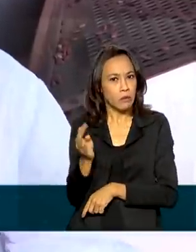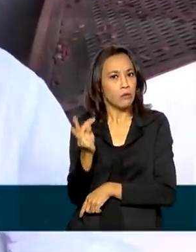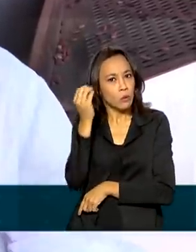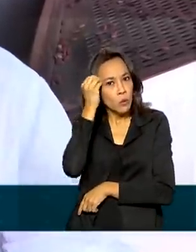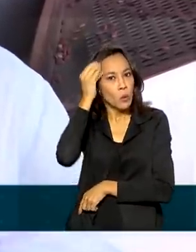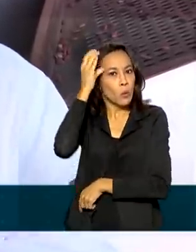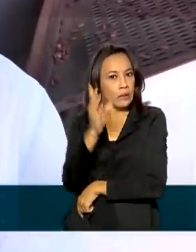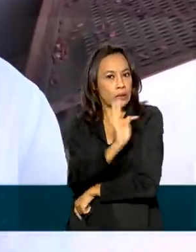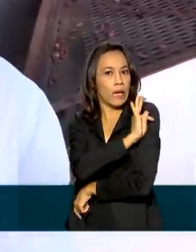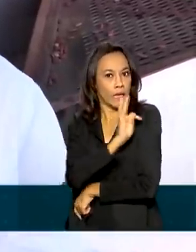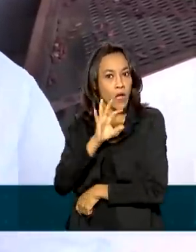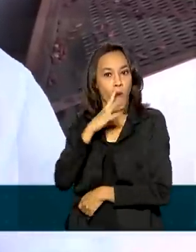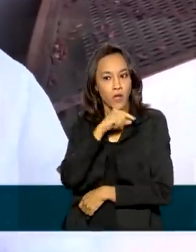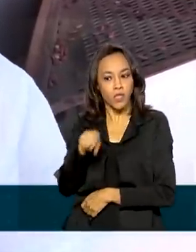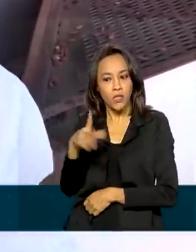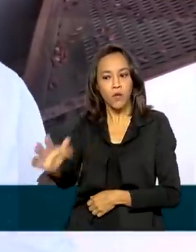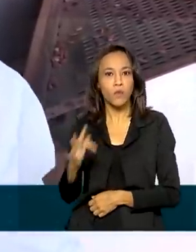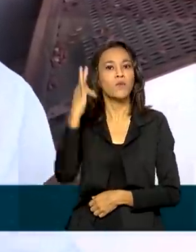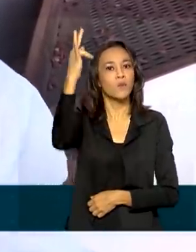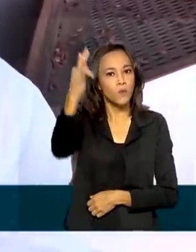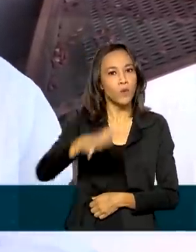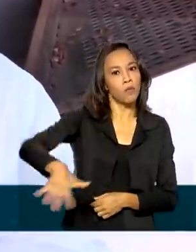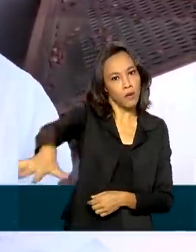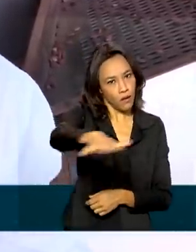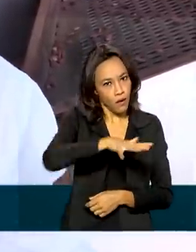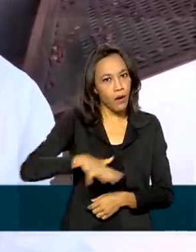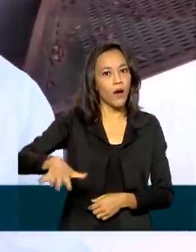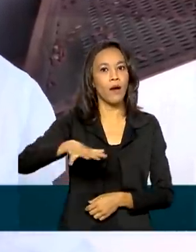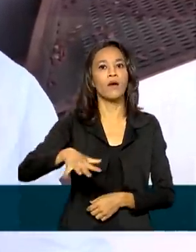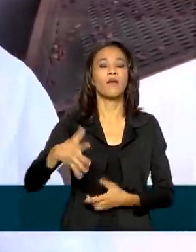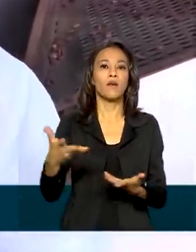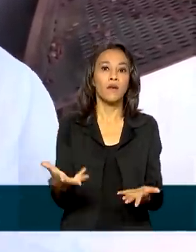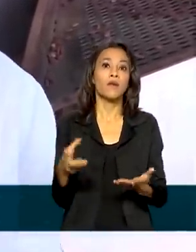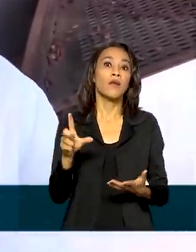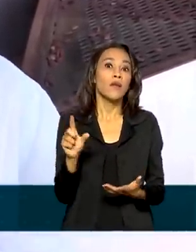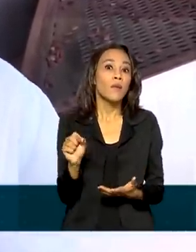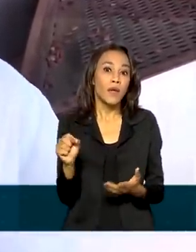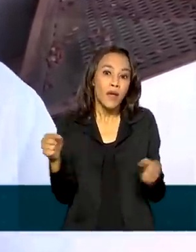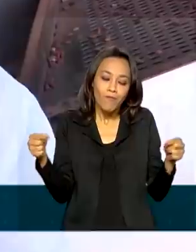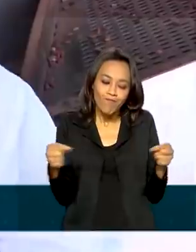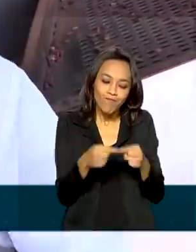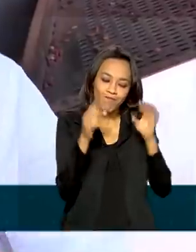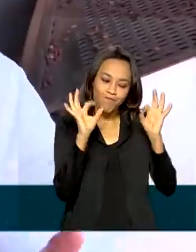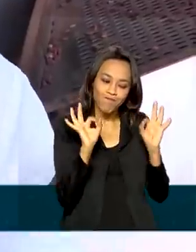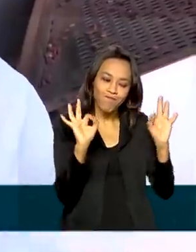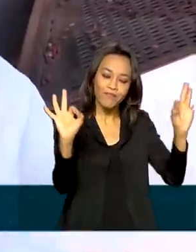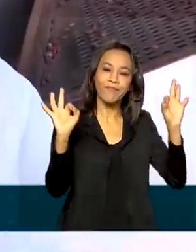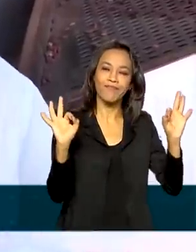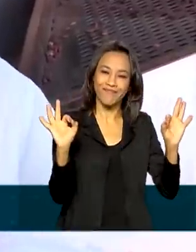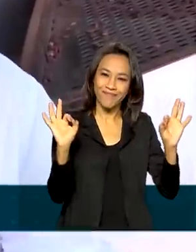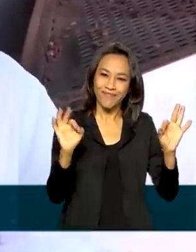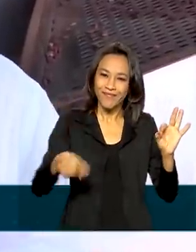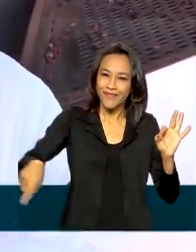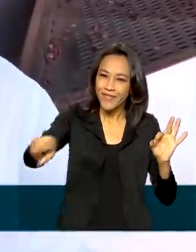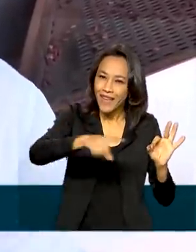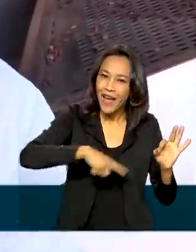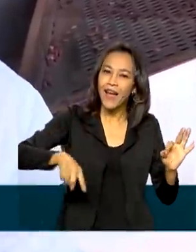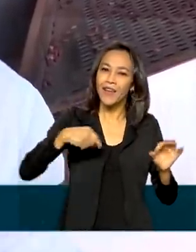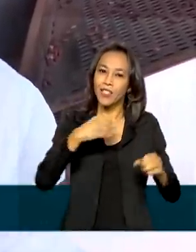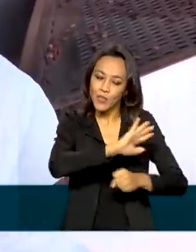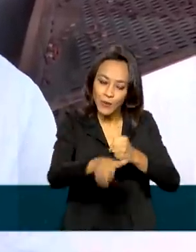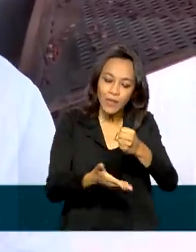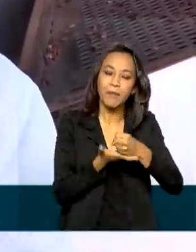Acho que isso é o futuro da região, da Amazonas, a combinação entre qualidade e